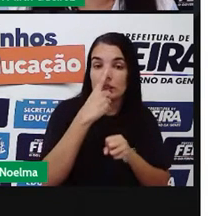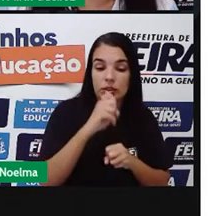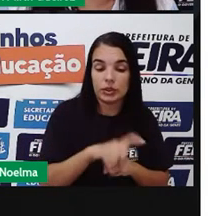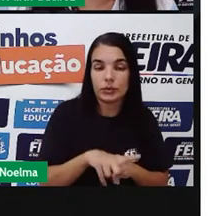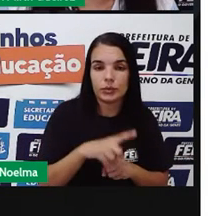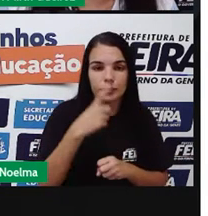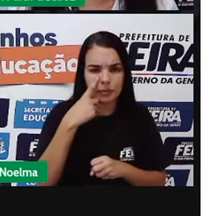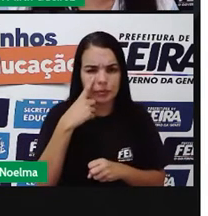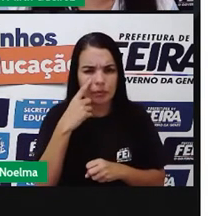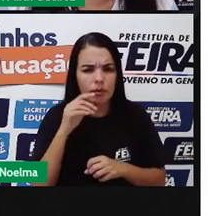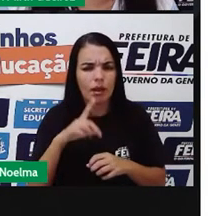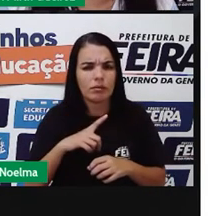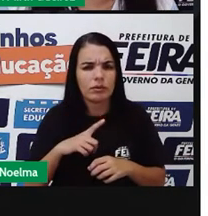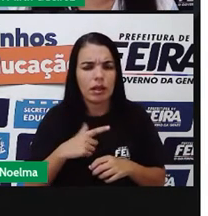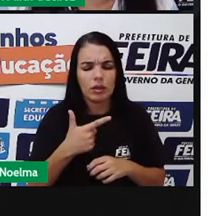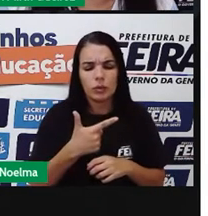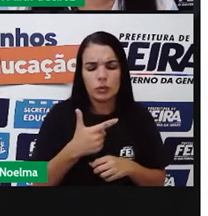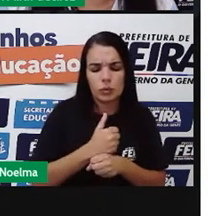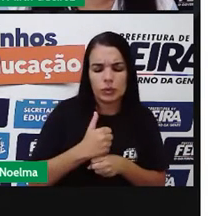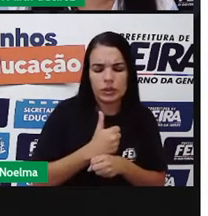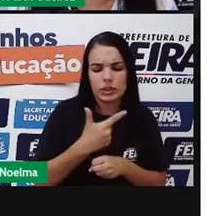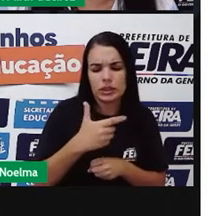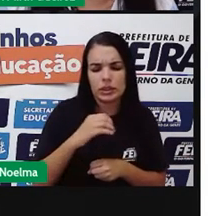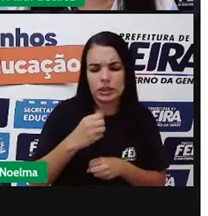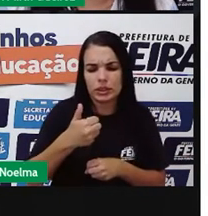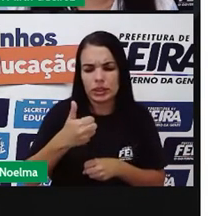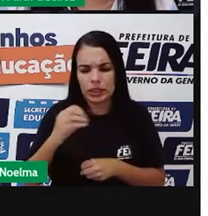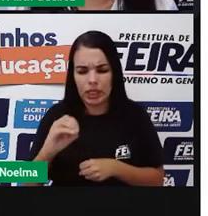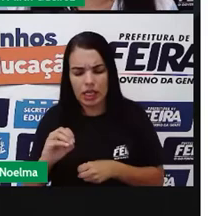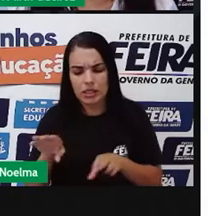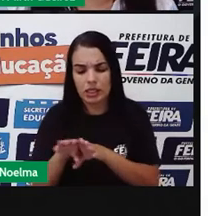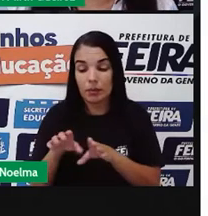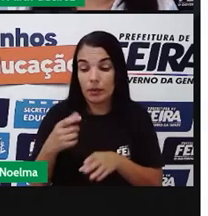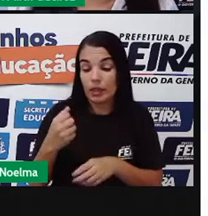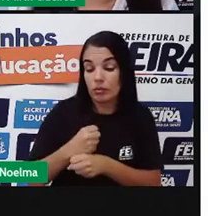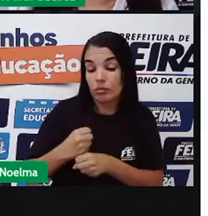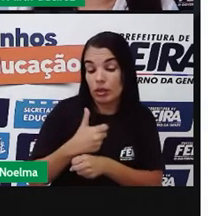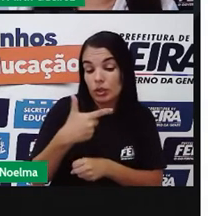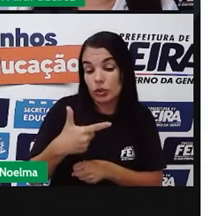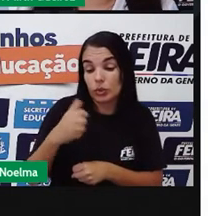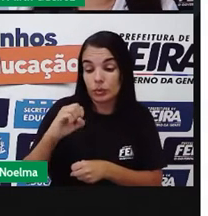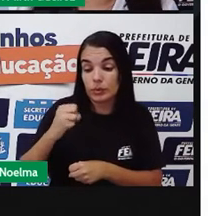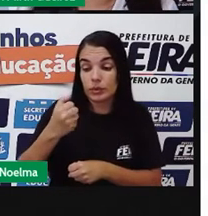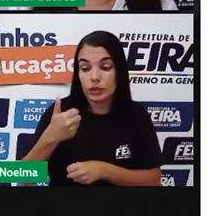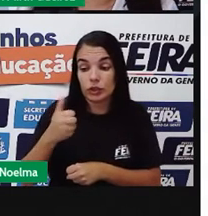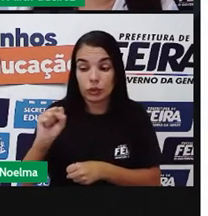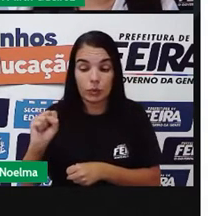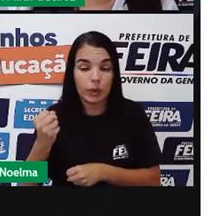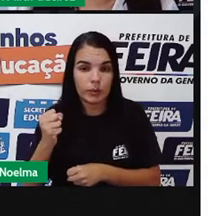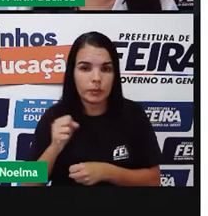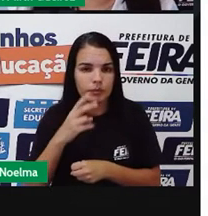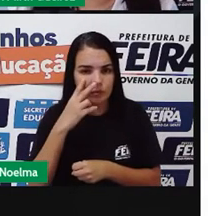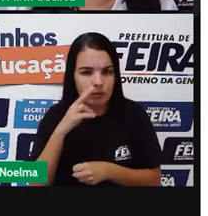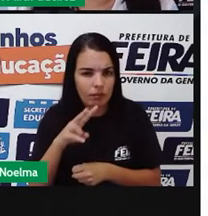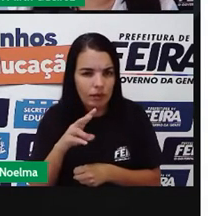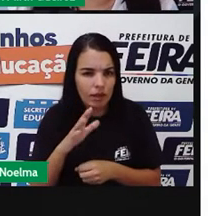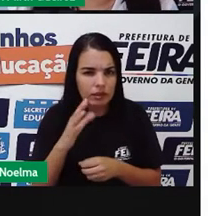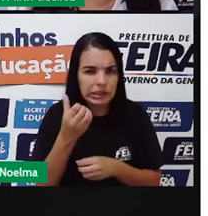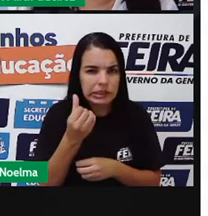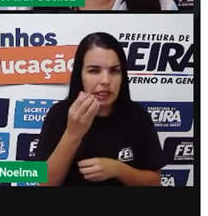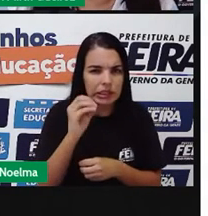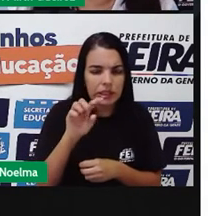2010 e aqui nós temos uma avaliação disso aí em 2018. Em relação à água, 60